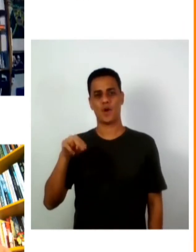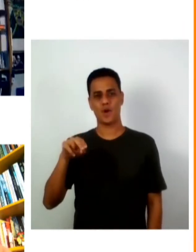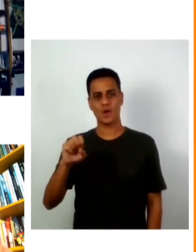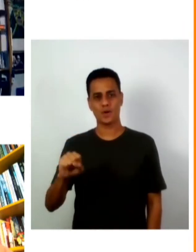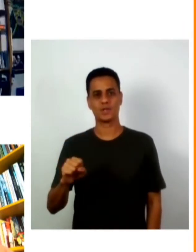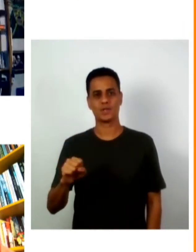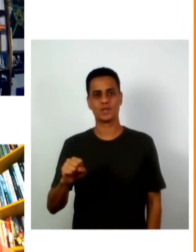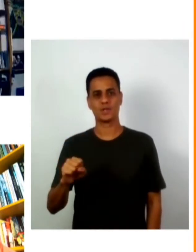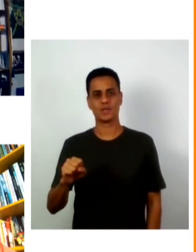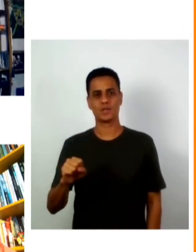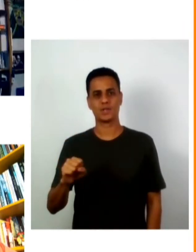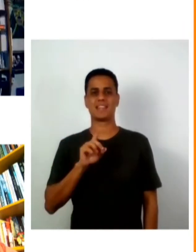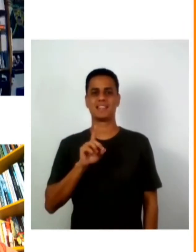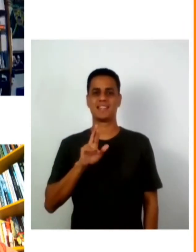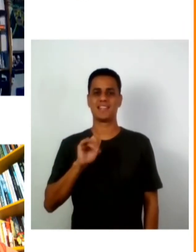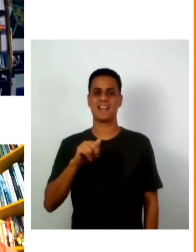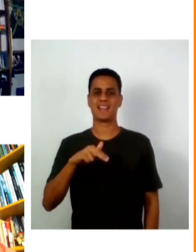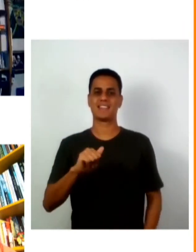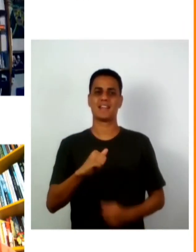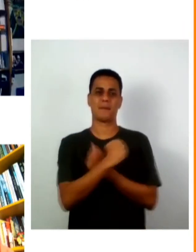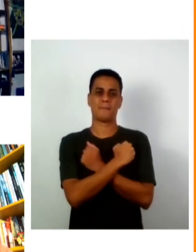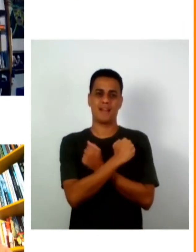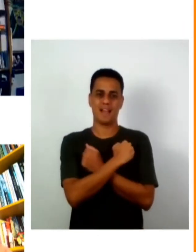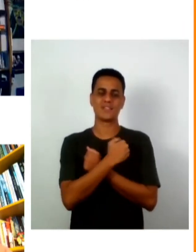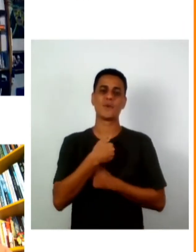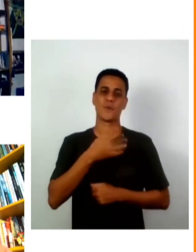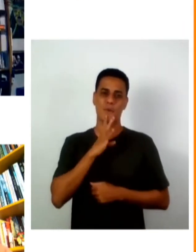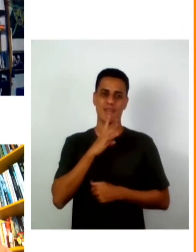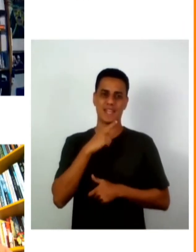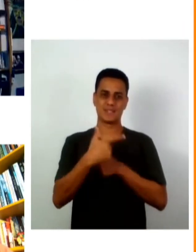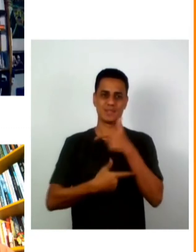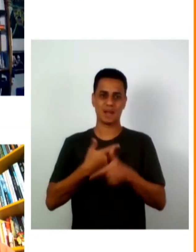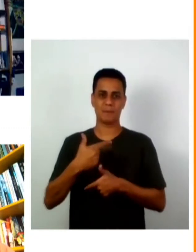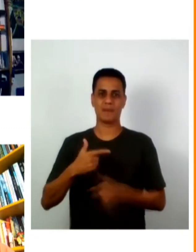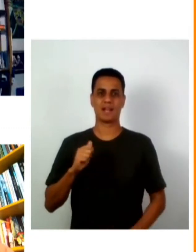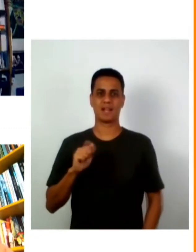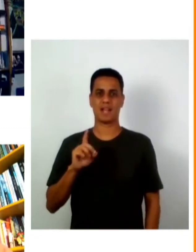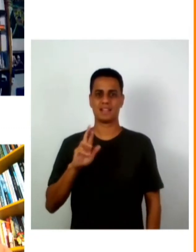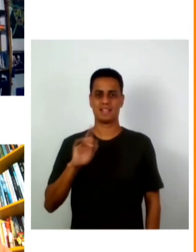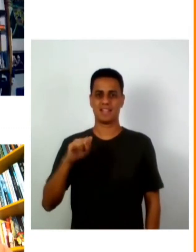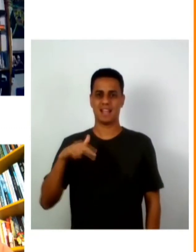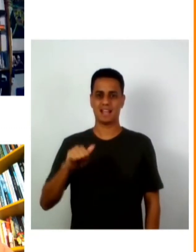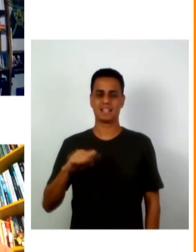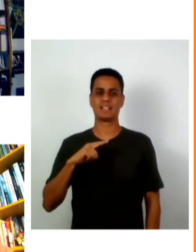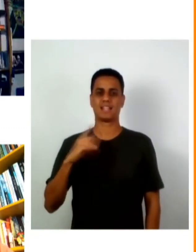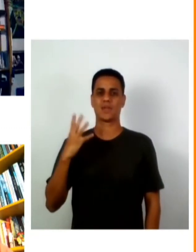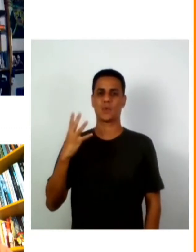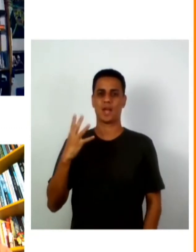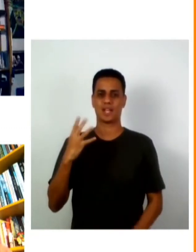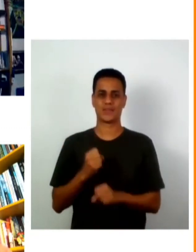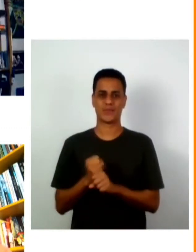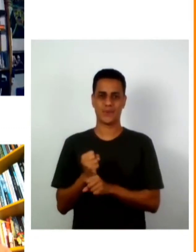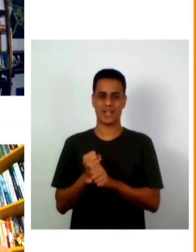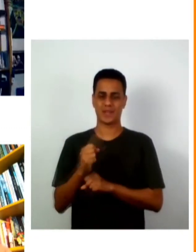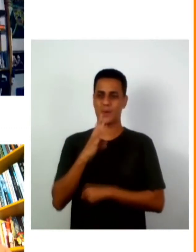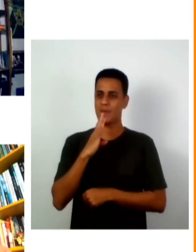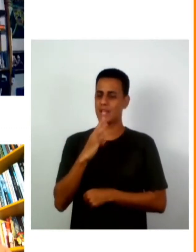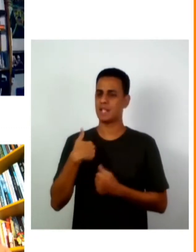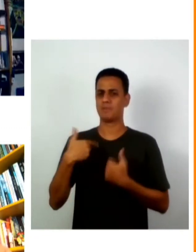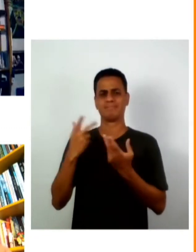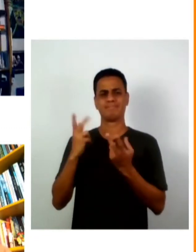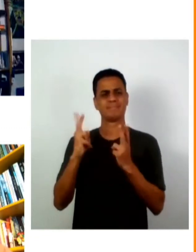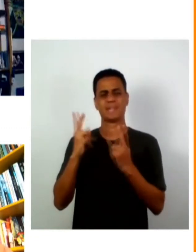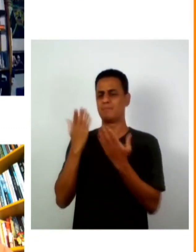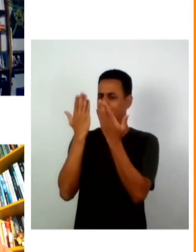Adriana um abraço para a Adriana eu conheço o trabalho dela já há quatro anos eu admiro profundamente eu